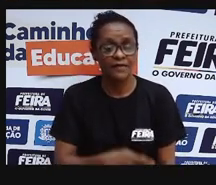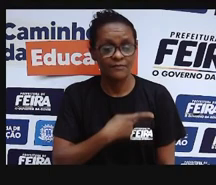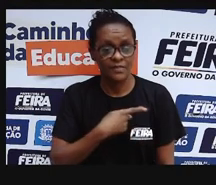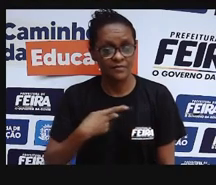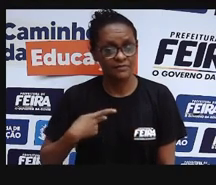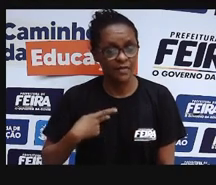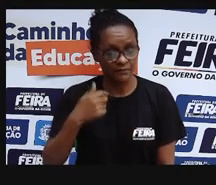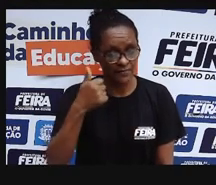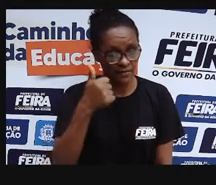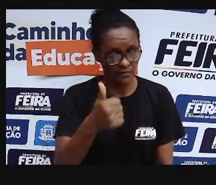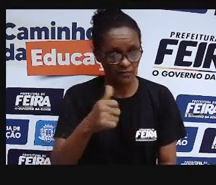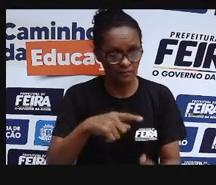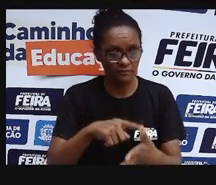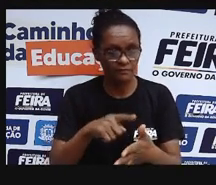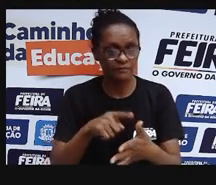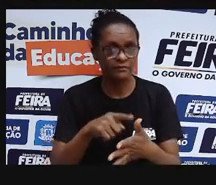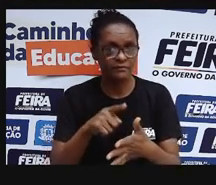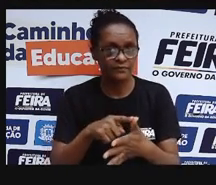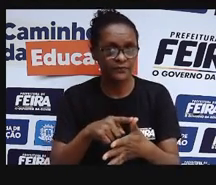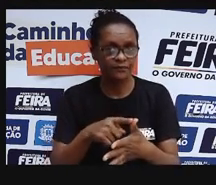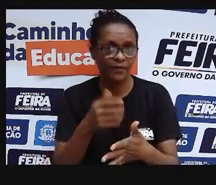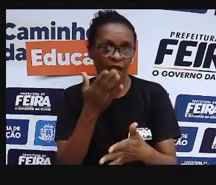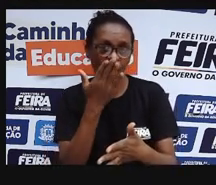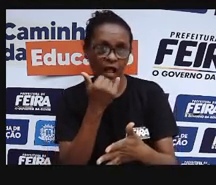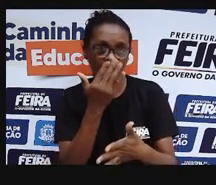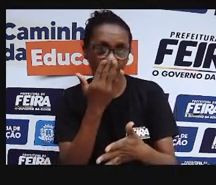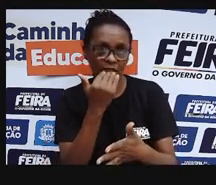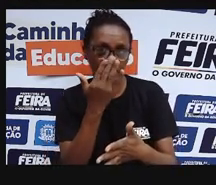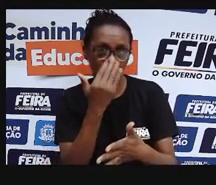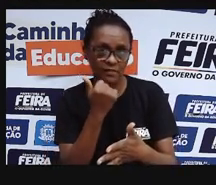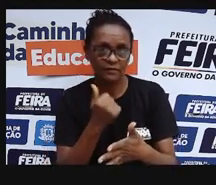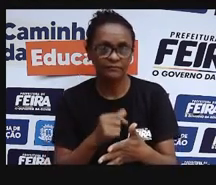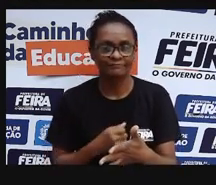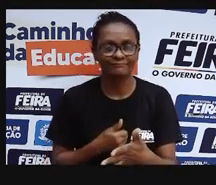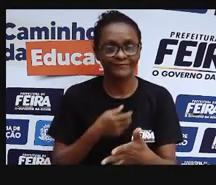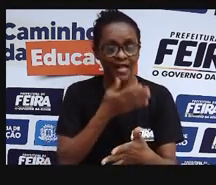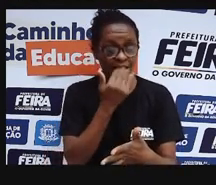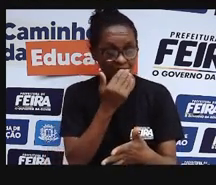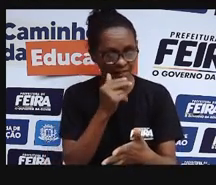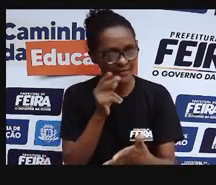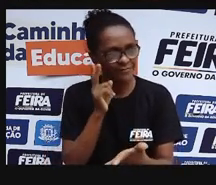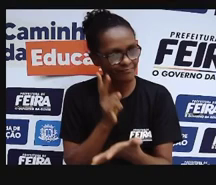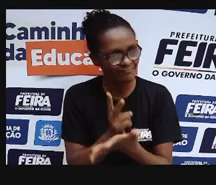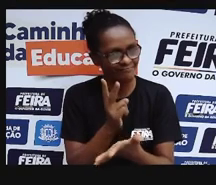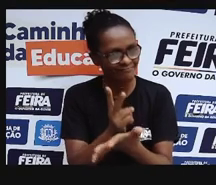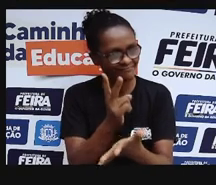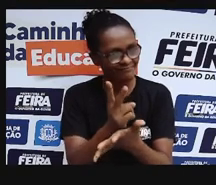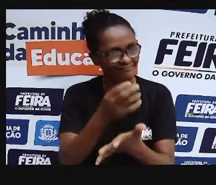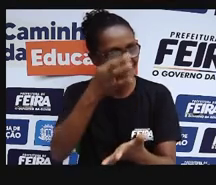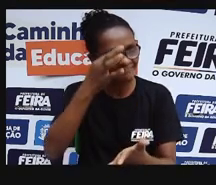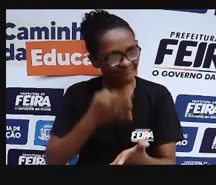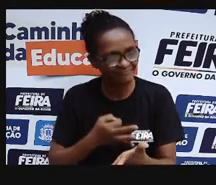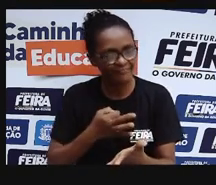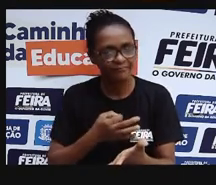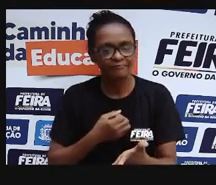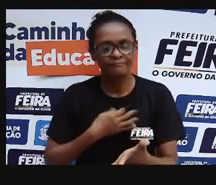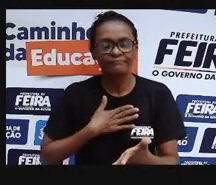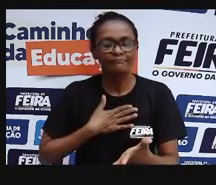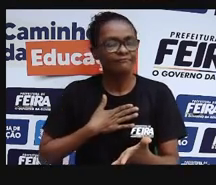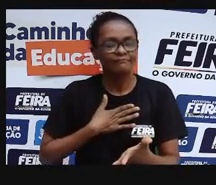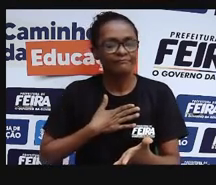saúde. Como, por exemplo, a alimentação. Quando a gente se alimenta, a gente tá trazendo